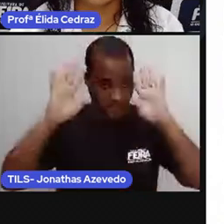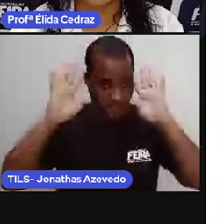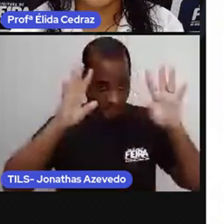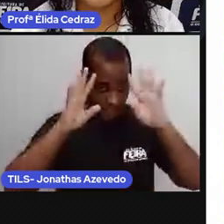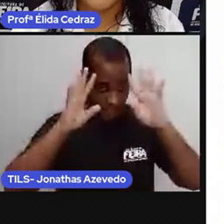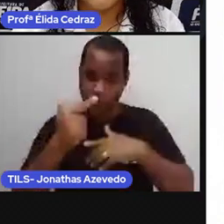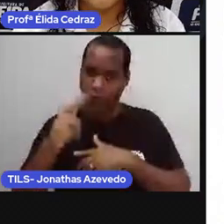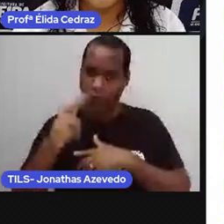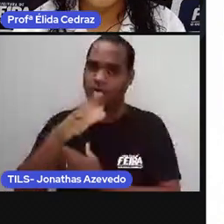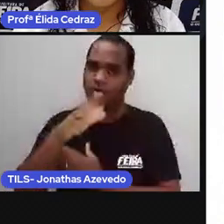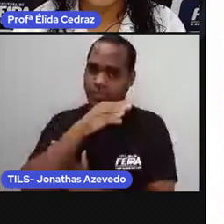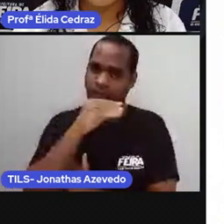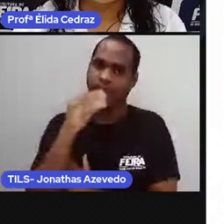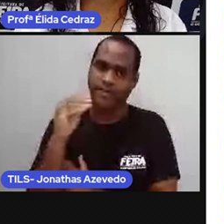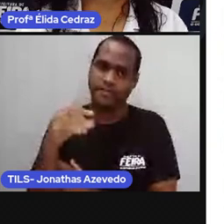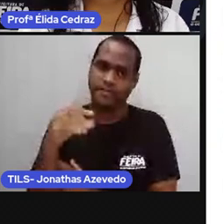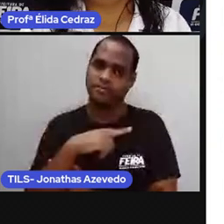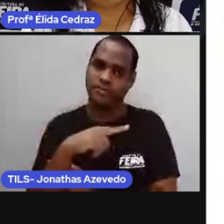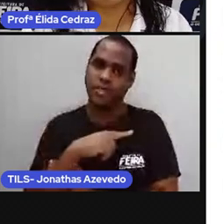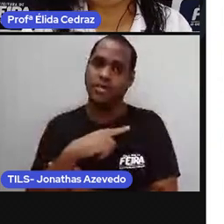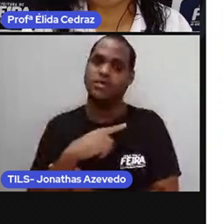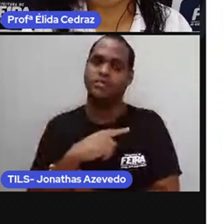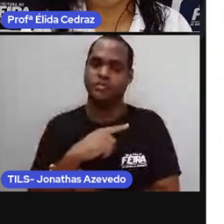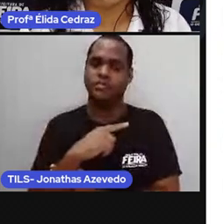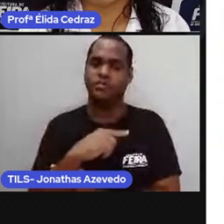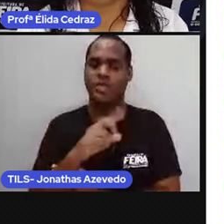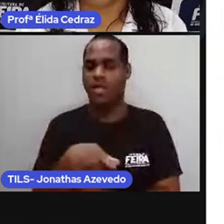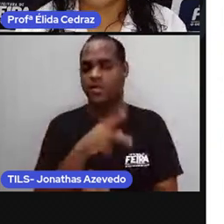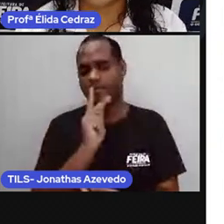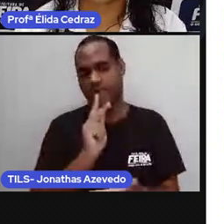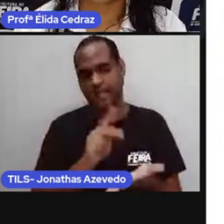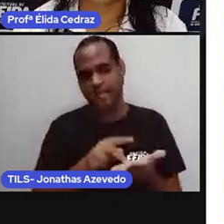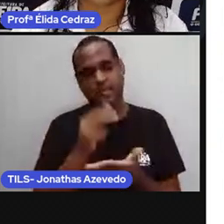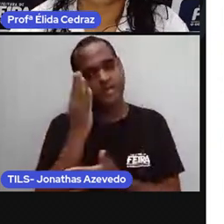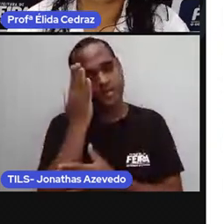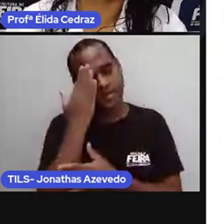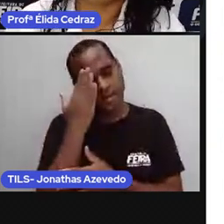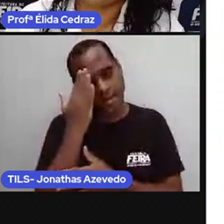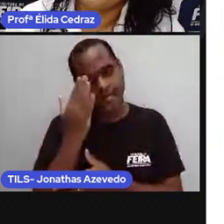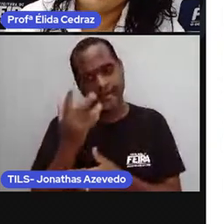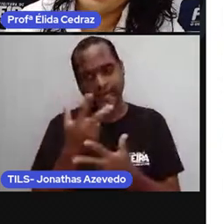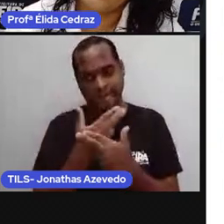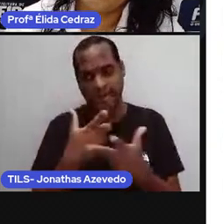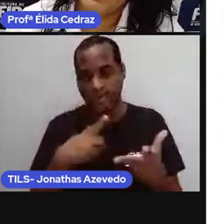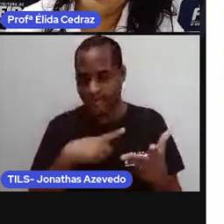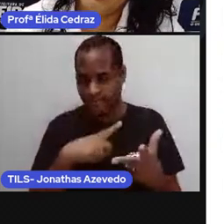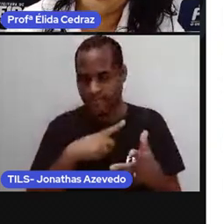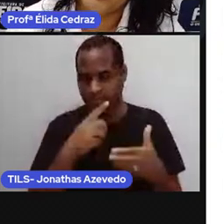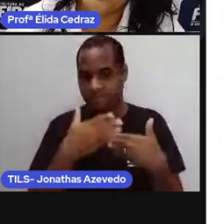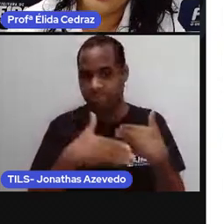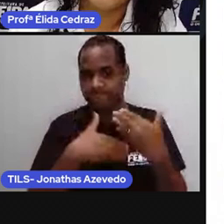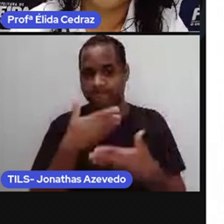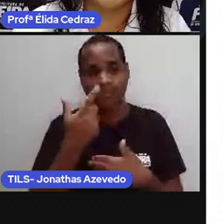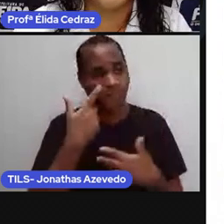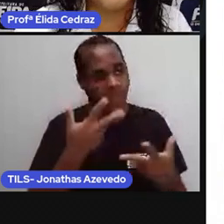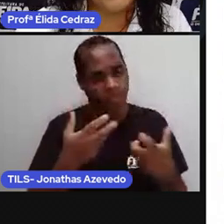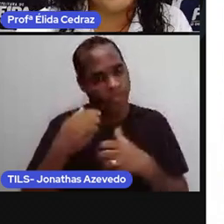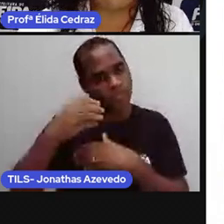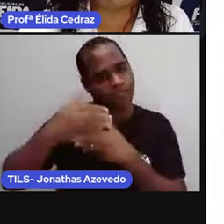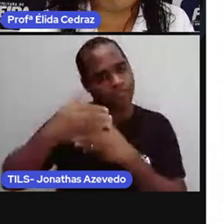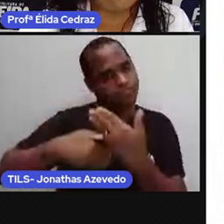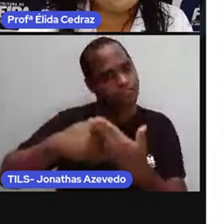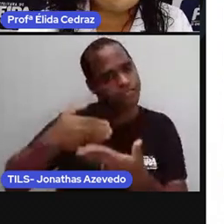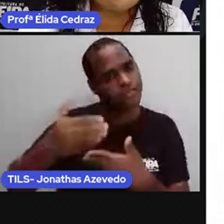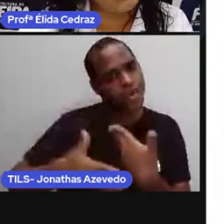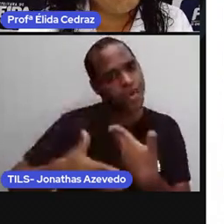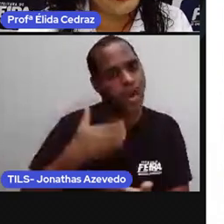outros adolescentes e, realmente, aí é que eles estão nascendo para o mundo, fazendo as